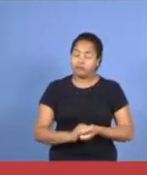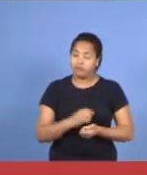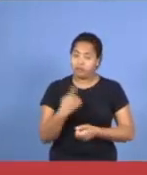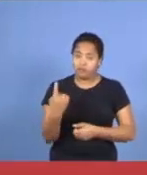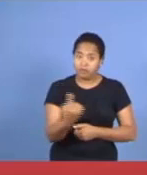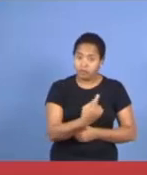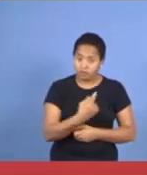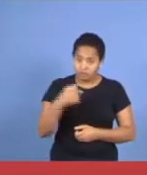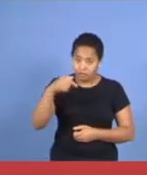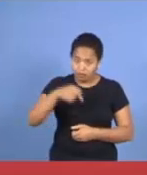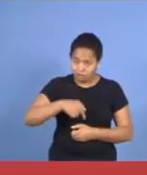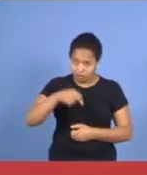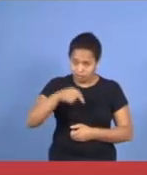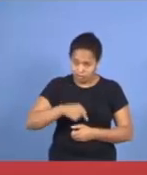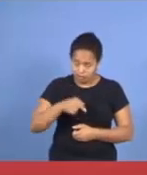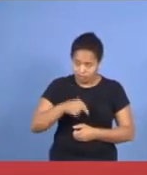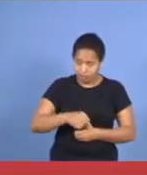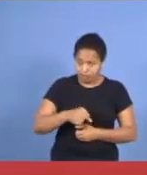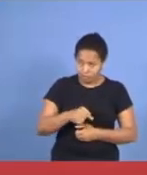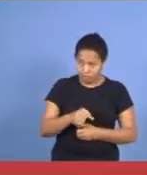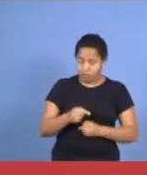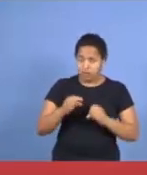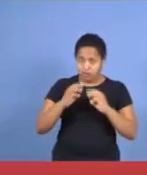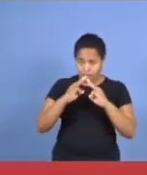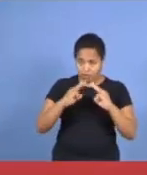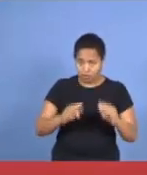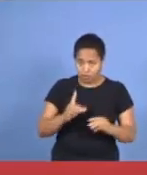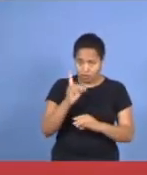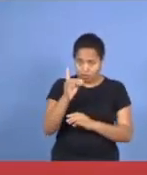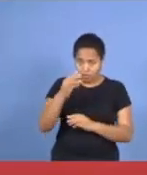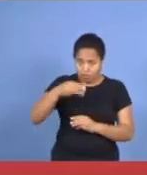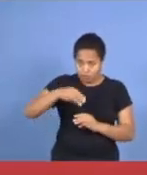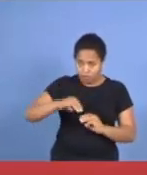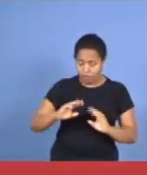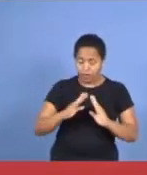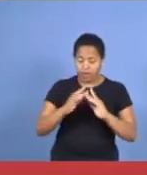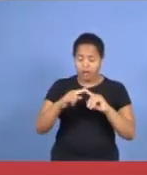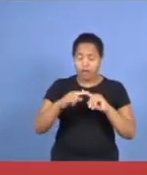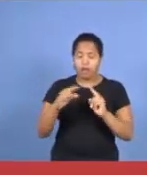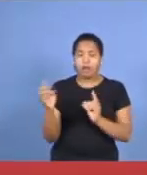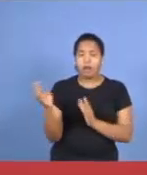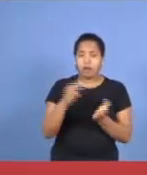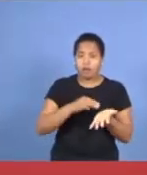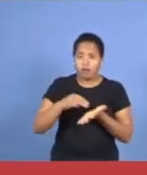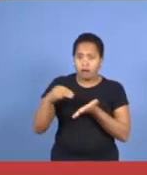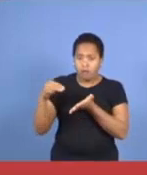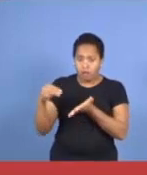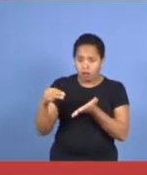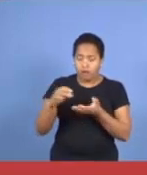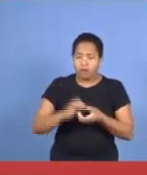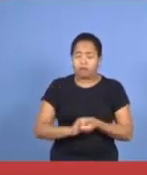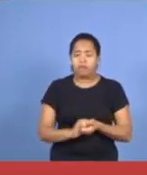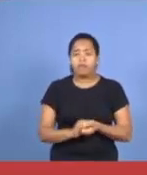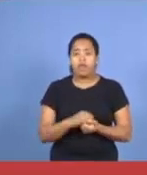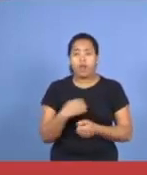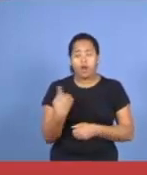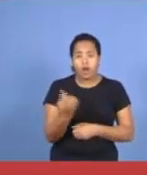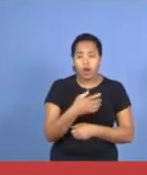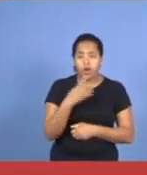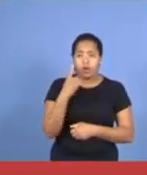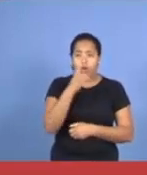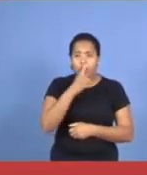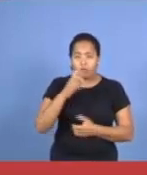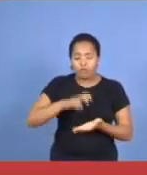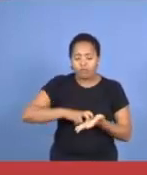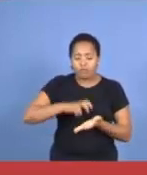transmitindo esta escola bíblica da Igreja Cristã Maranata, o que nós fazemos aos domingos pela